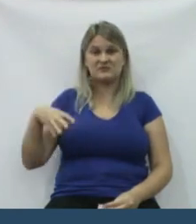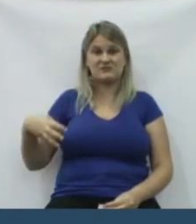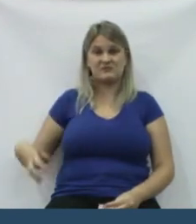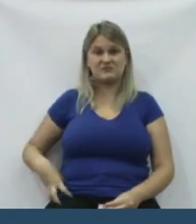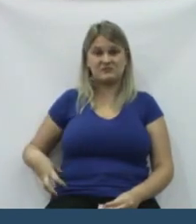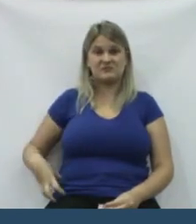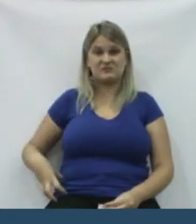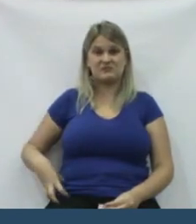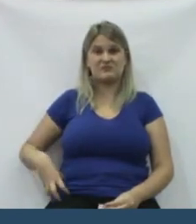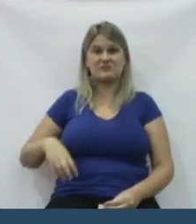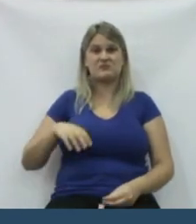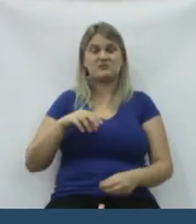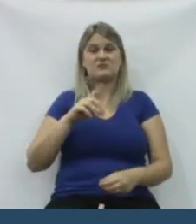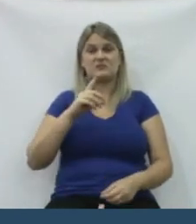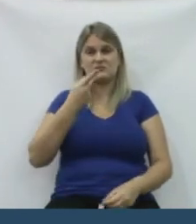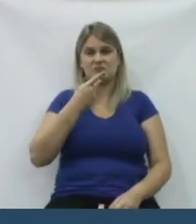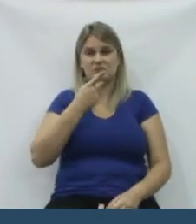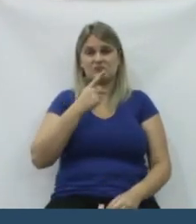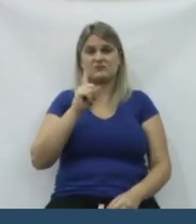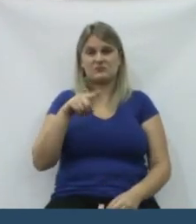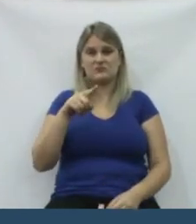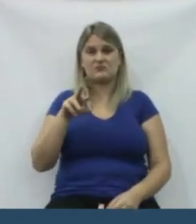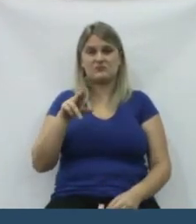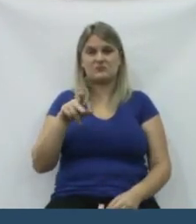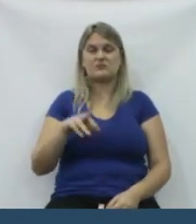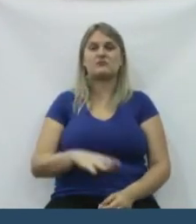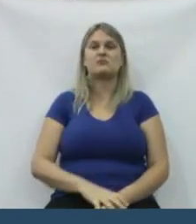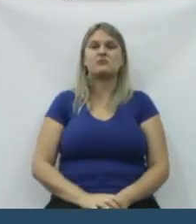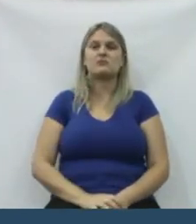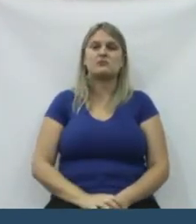Vagabundo que defende vagabundo, vagabundo é. Muito obrigado, senhor presidente.